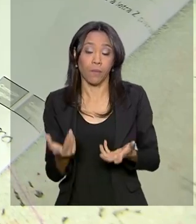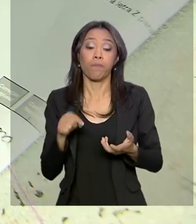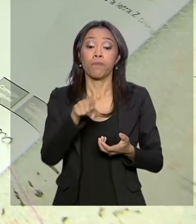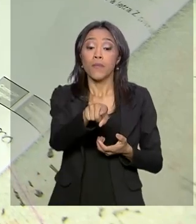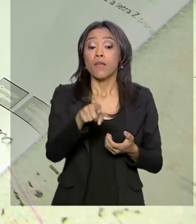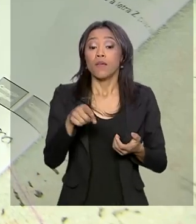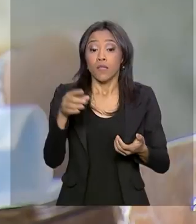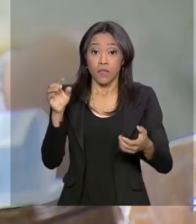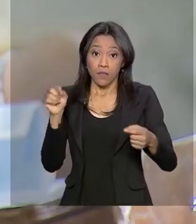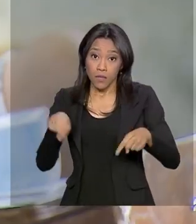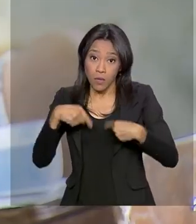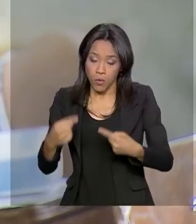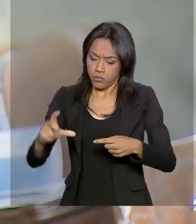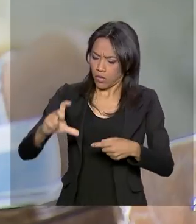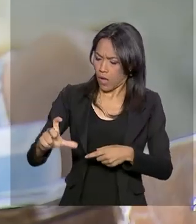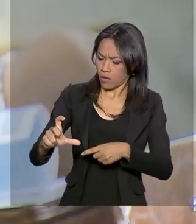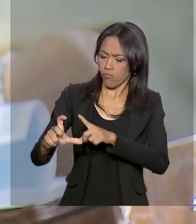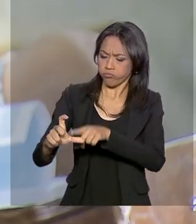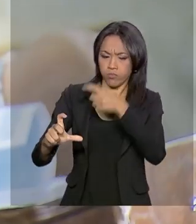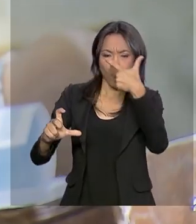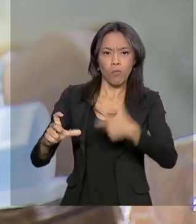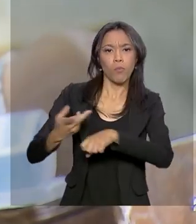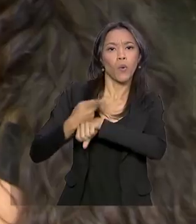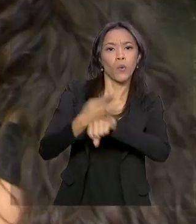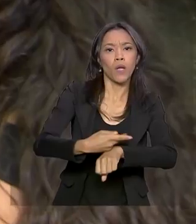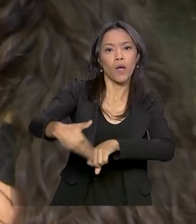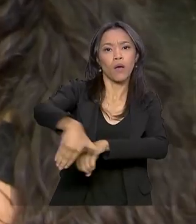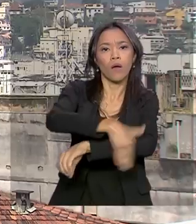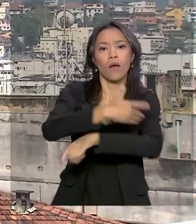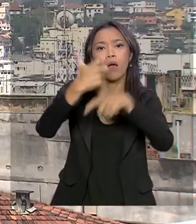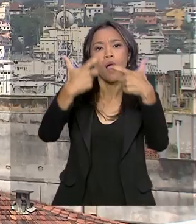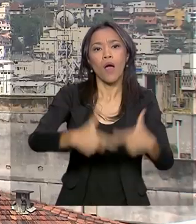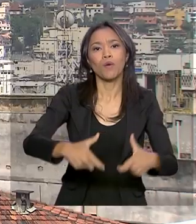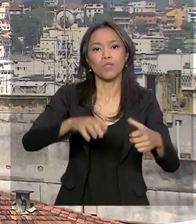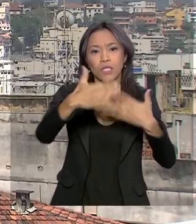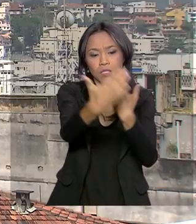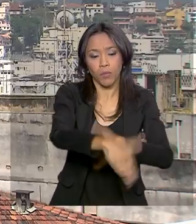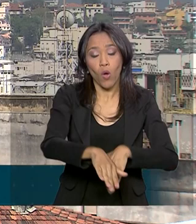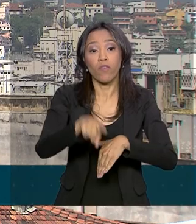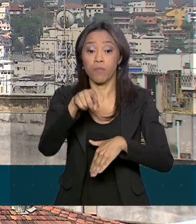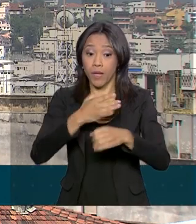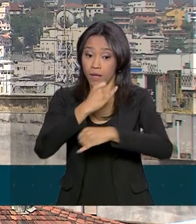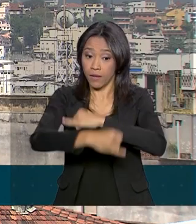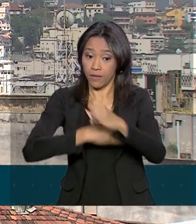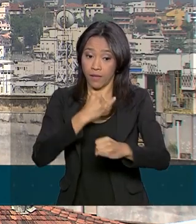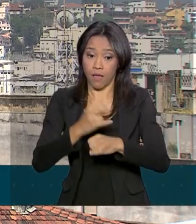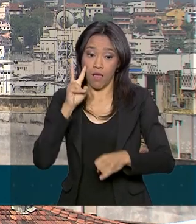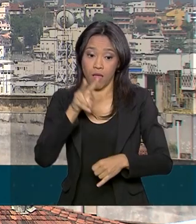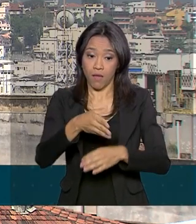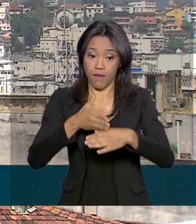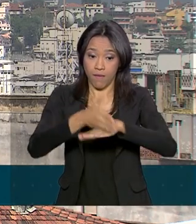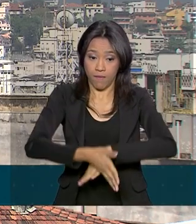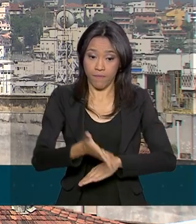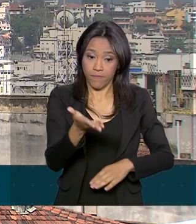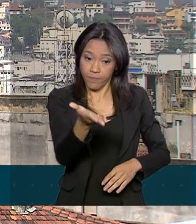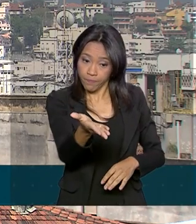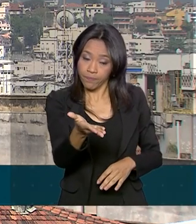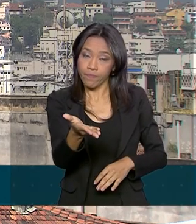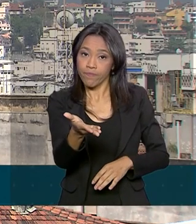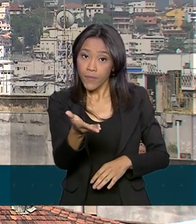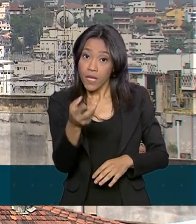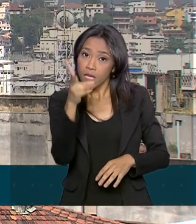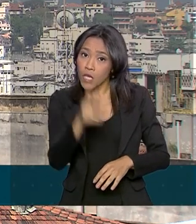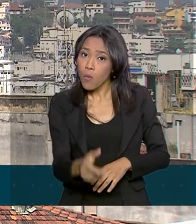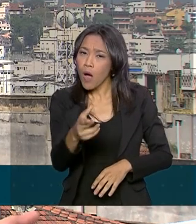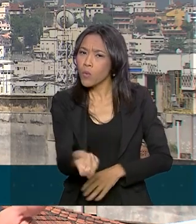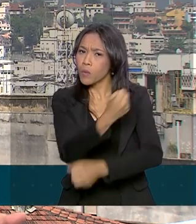cartões de confirmação e verificar os locais de prova pela internet no endereço obemep.org.br. Assim como no